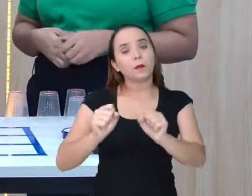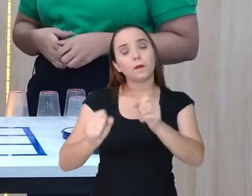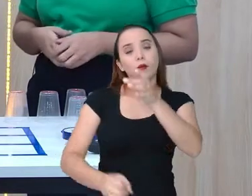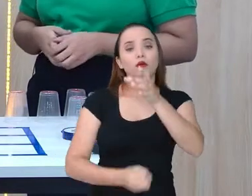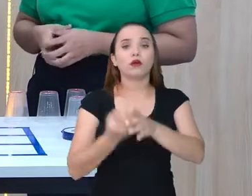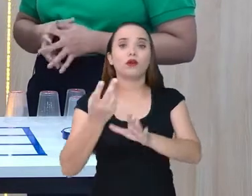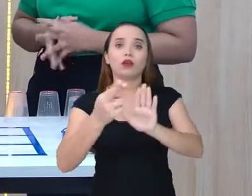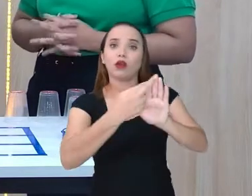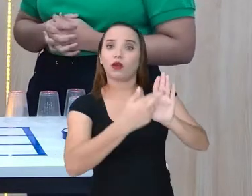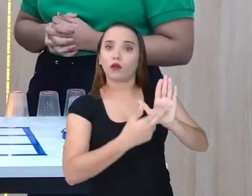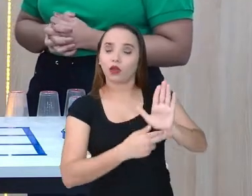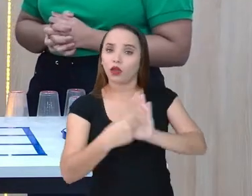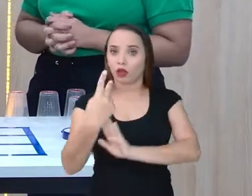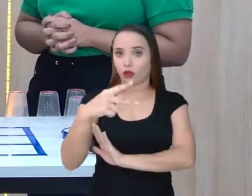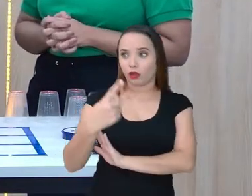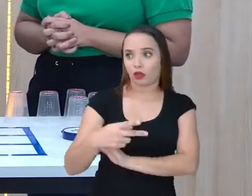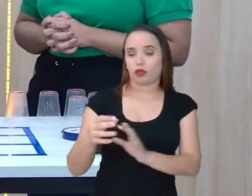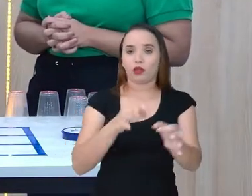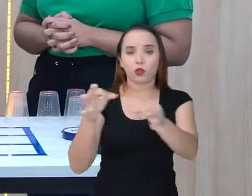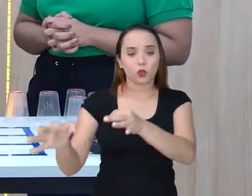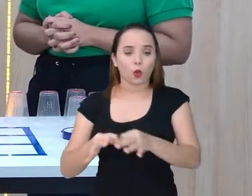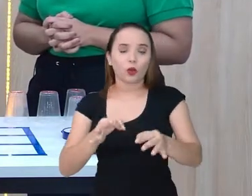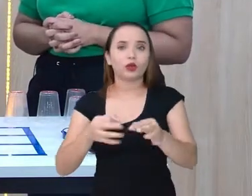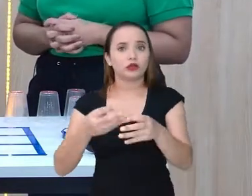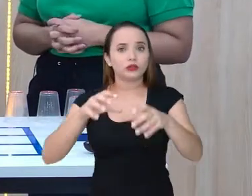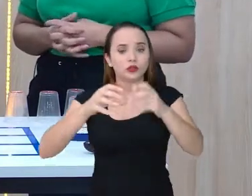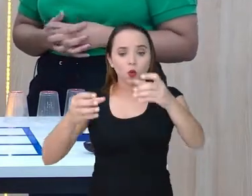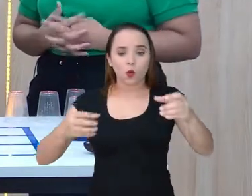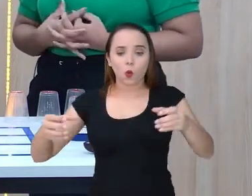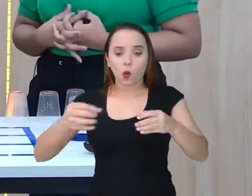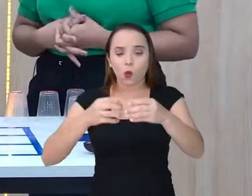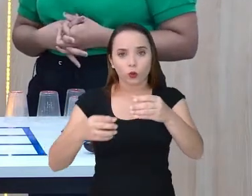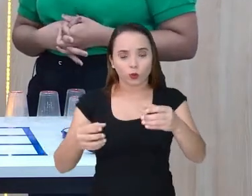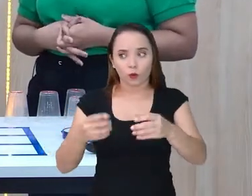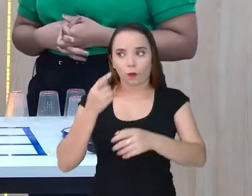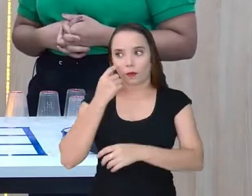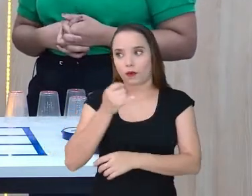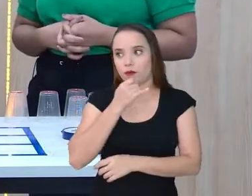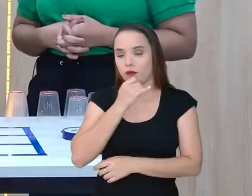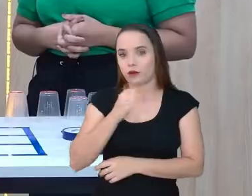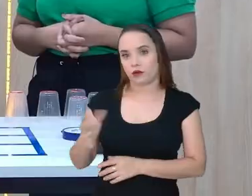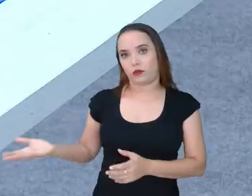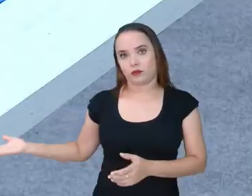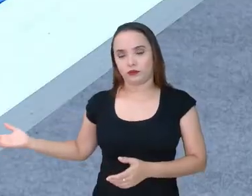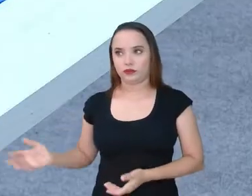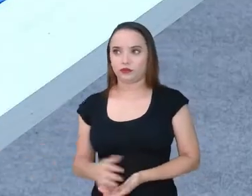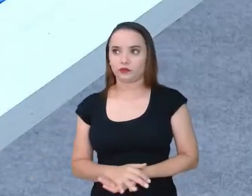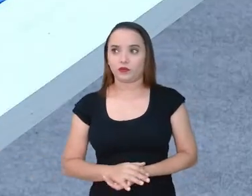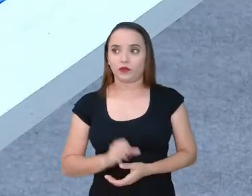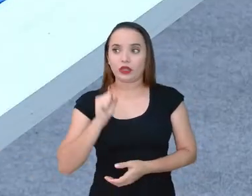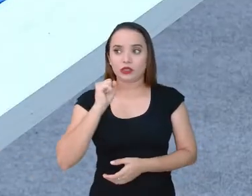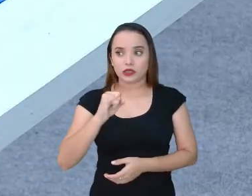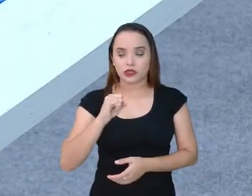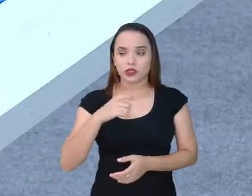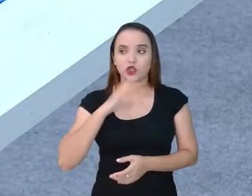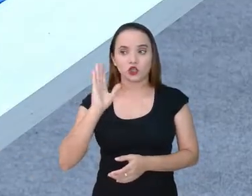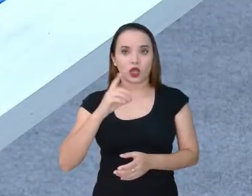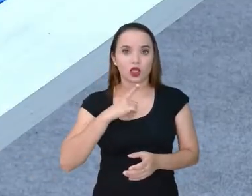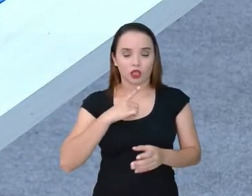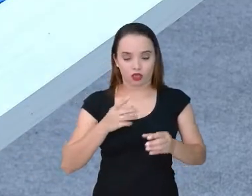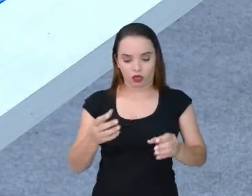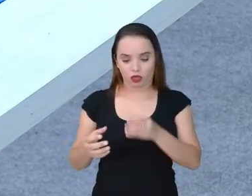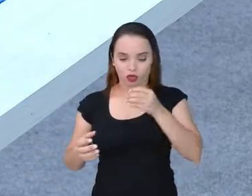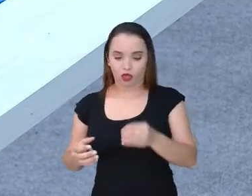relocar, né, colocar de volta o copo que já tá, por exemplo, tá aqui. Mas a jogada já tá acontecendo, eu não tenho mais copo aqui fora.